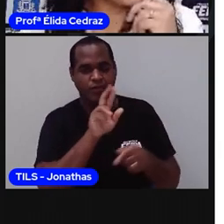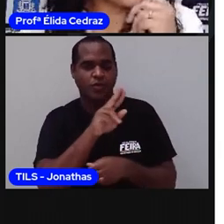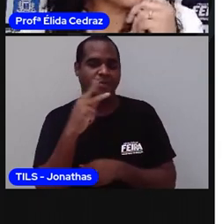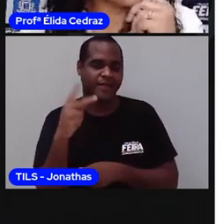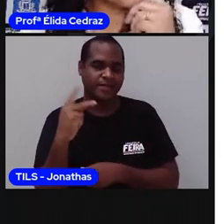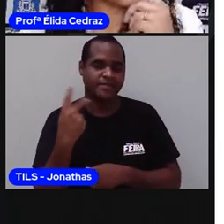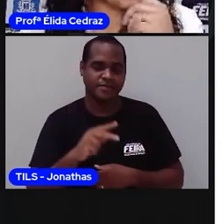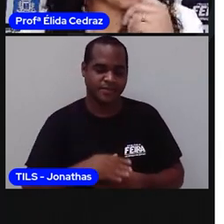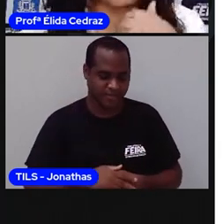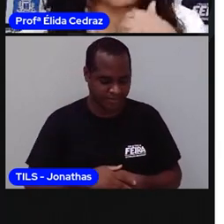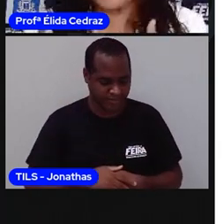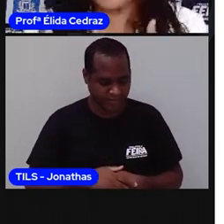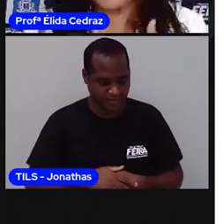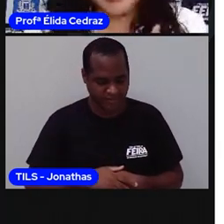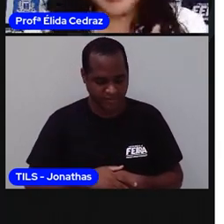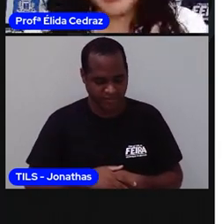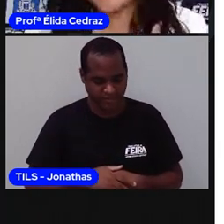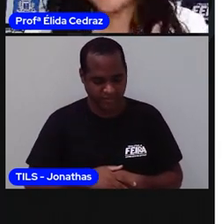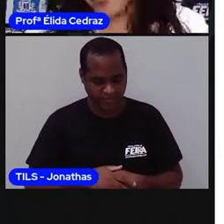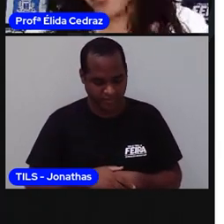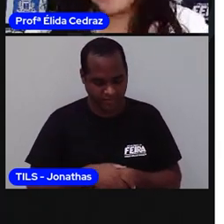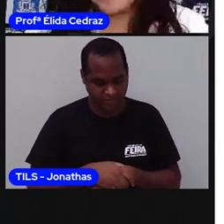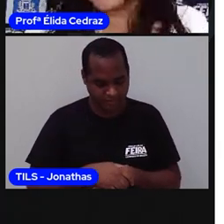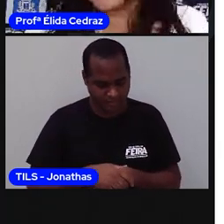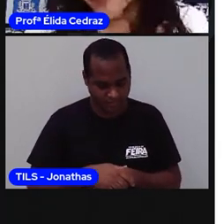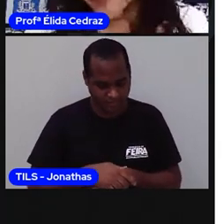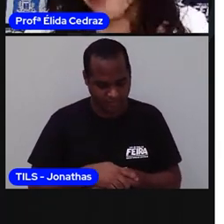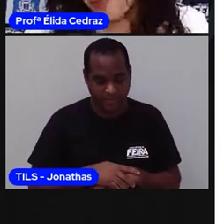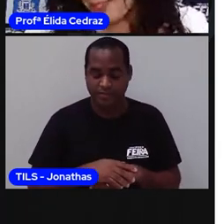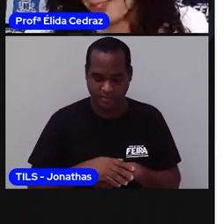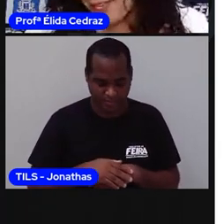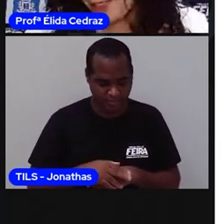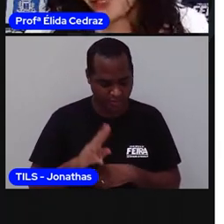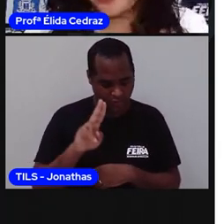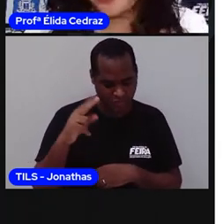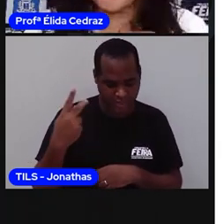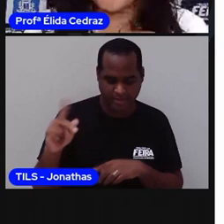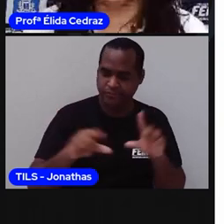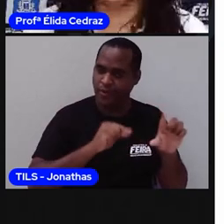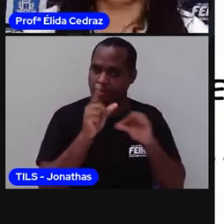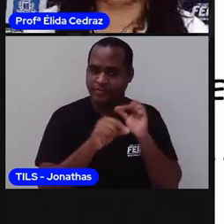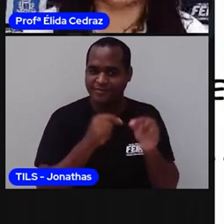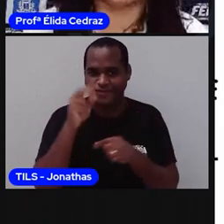E aí, você sabe? Eu já disse, eu sei como é que o meu nome foi escolhido.